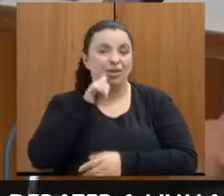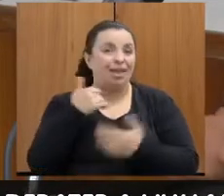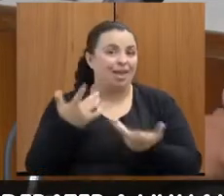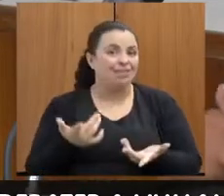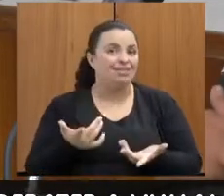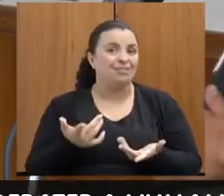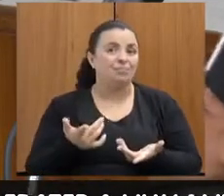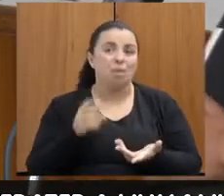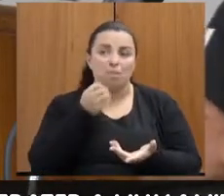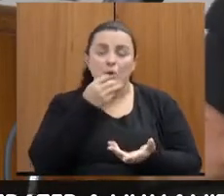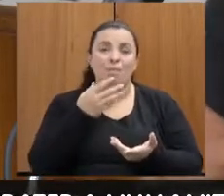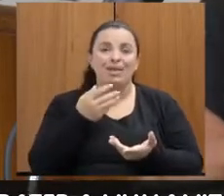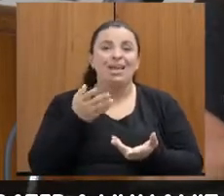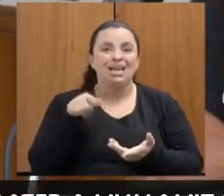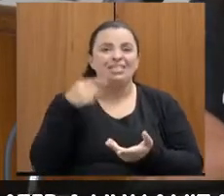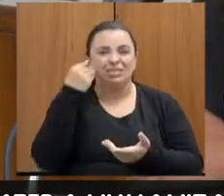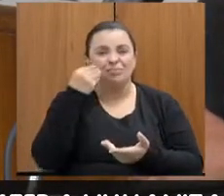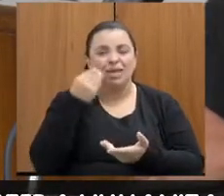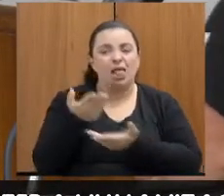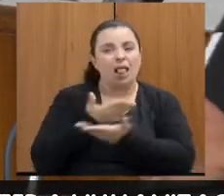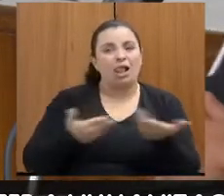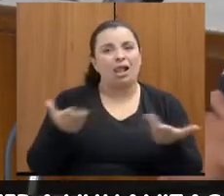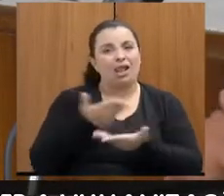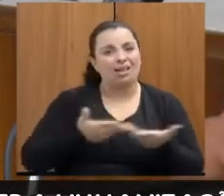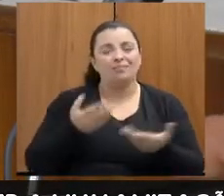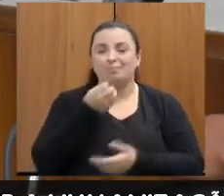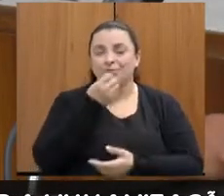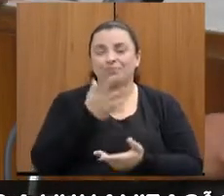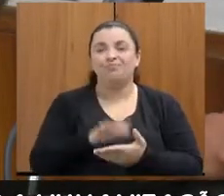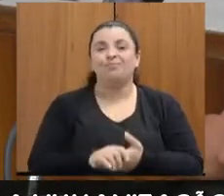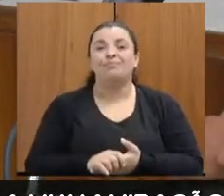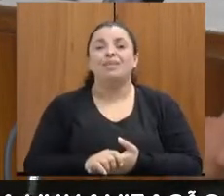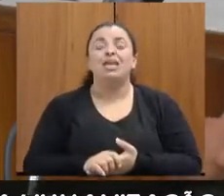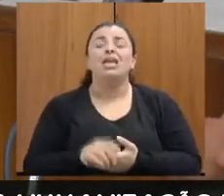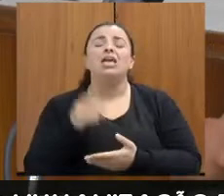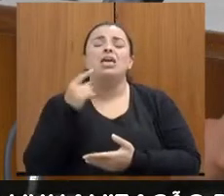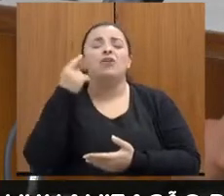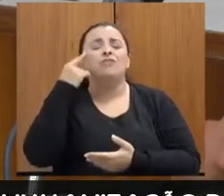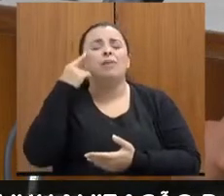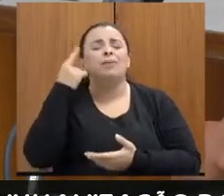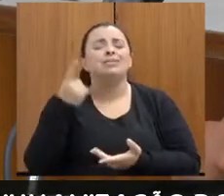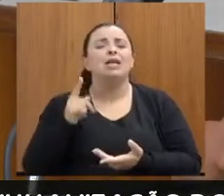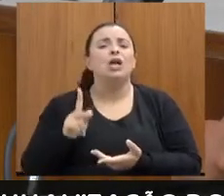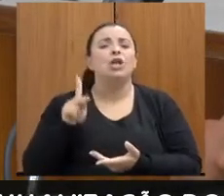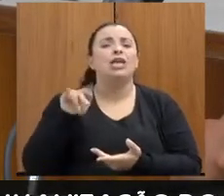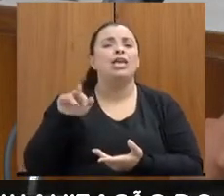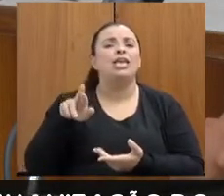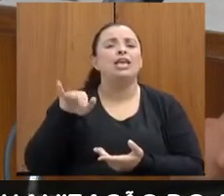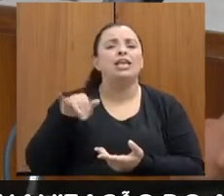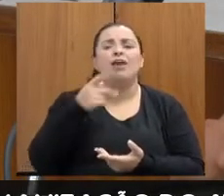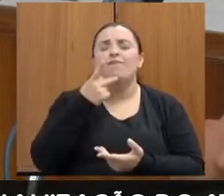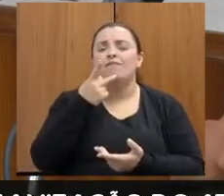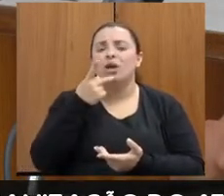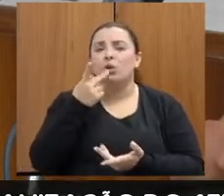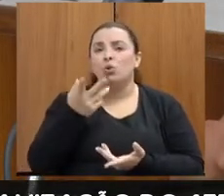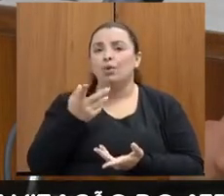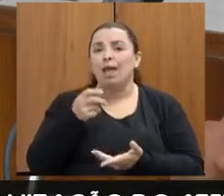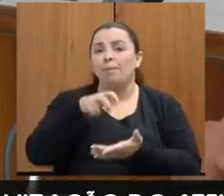pensando muito no que a doutora Kyria falou da questão da punição e do que a deputada citou agora, que,